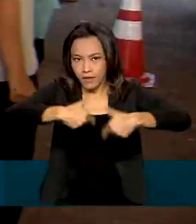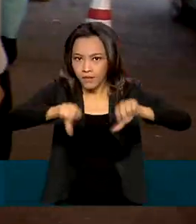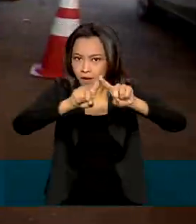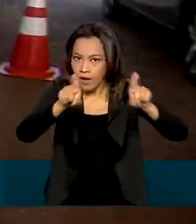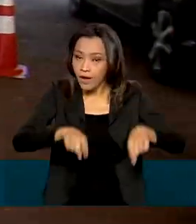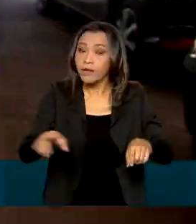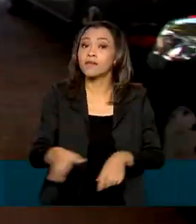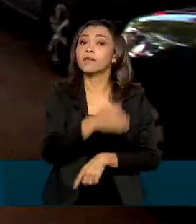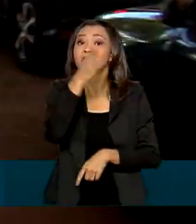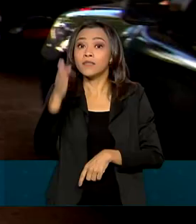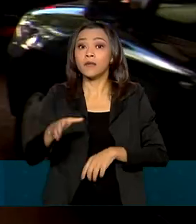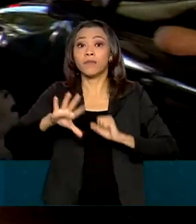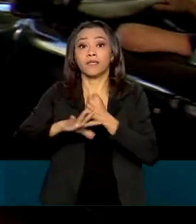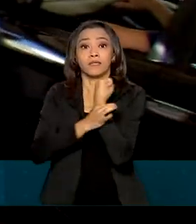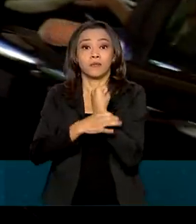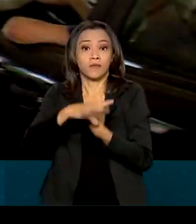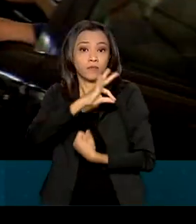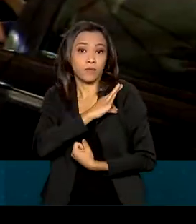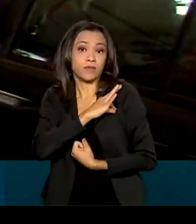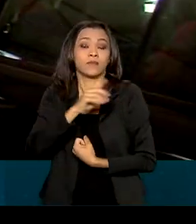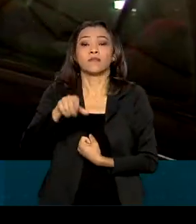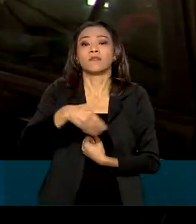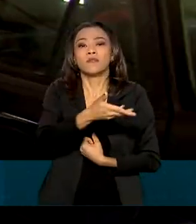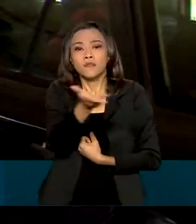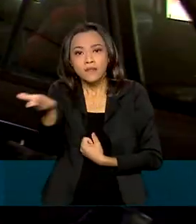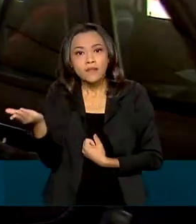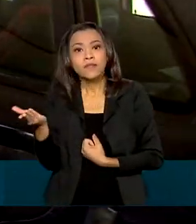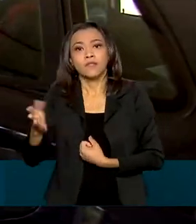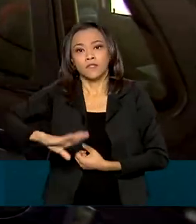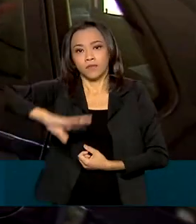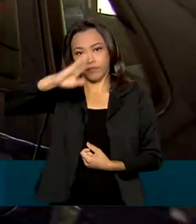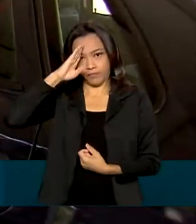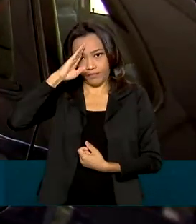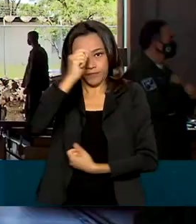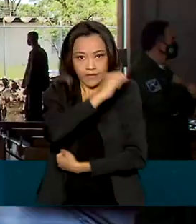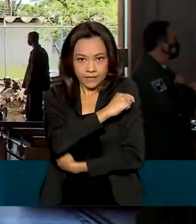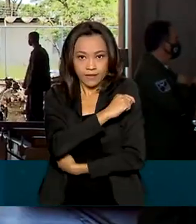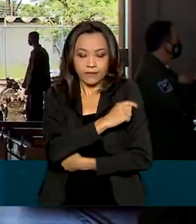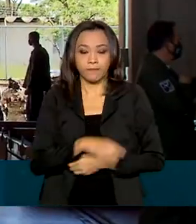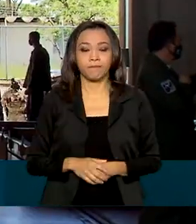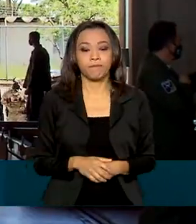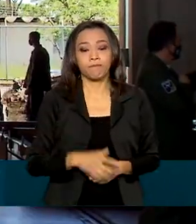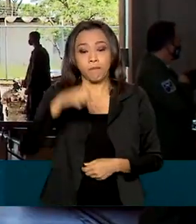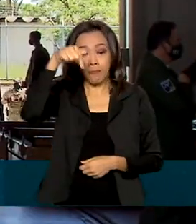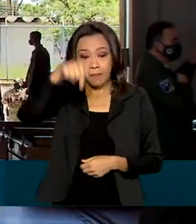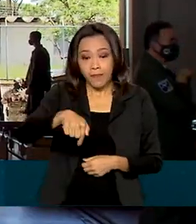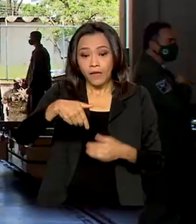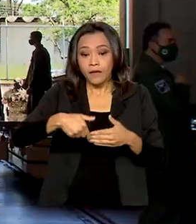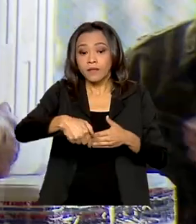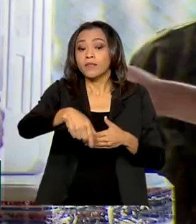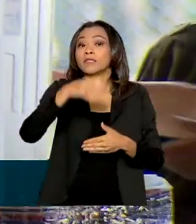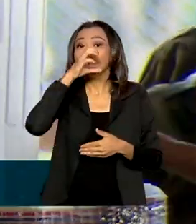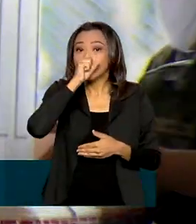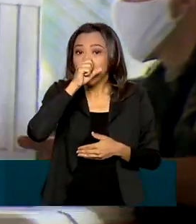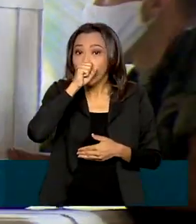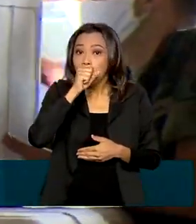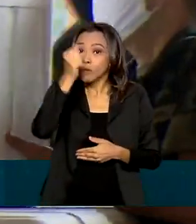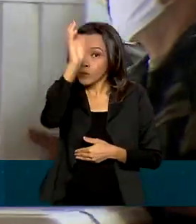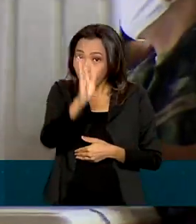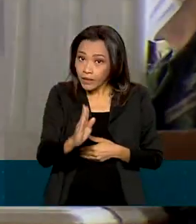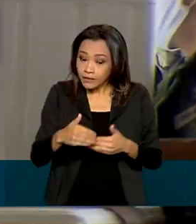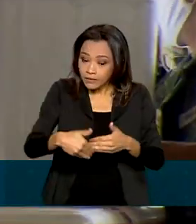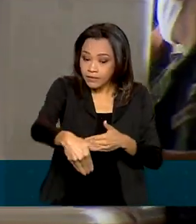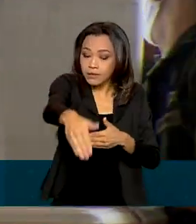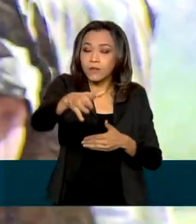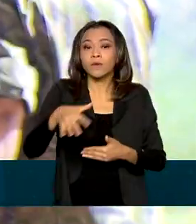das Forças de Segurança, Salvamento e Forças Armadas. E neste sábado, o Brasil recebe mais uma